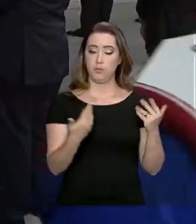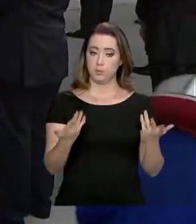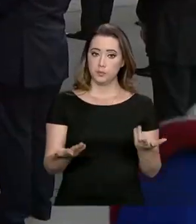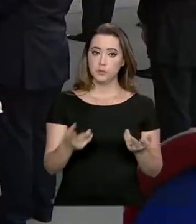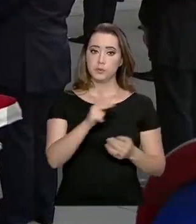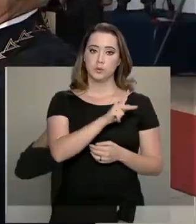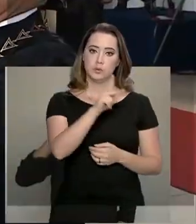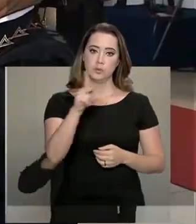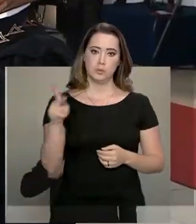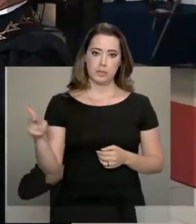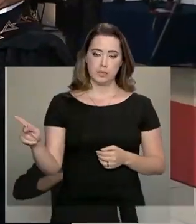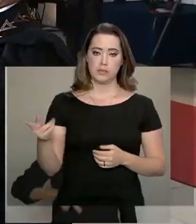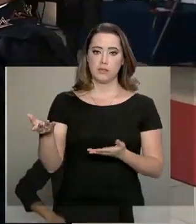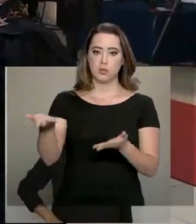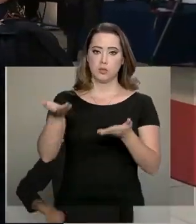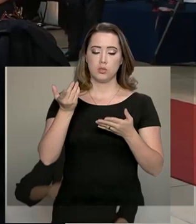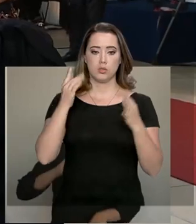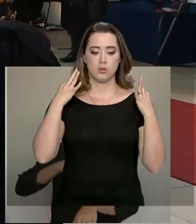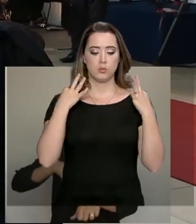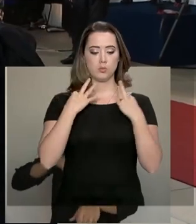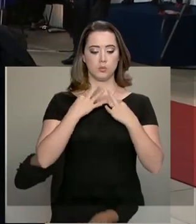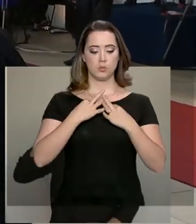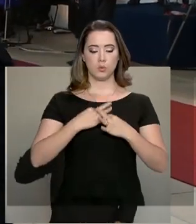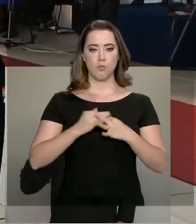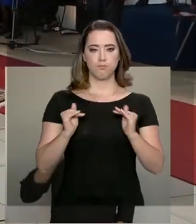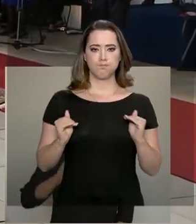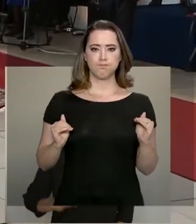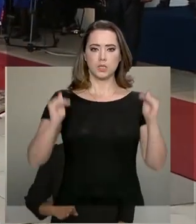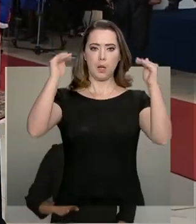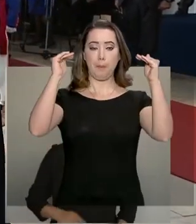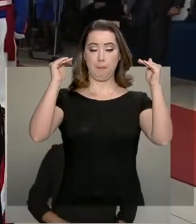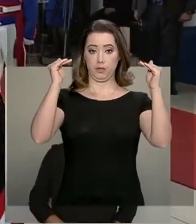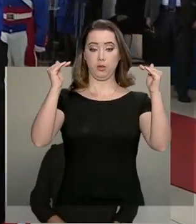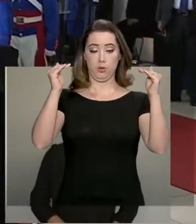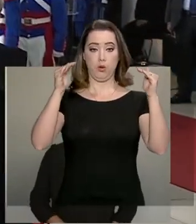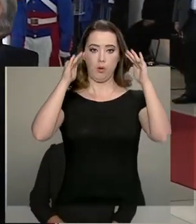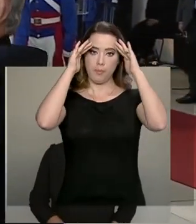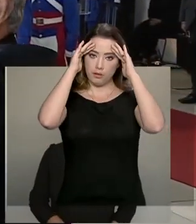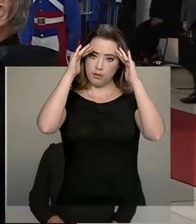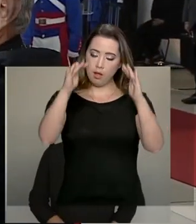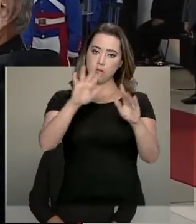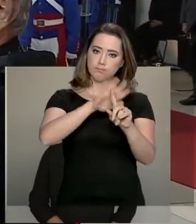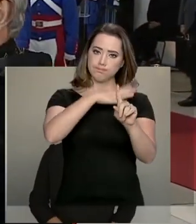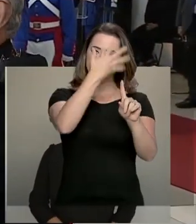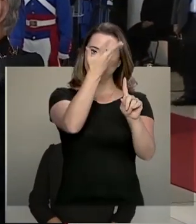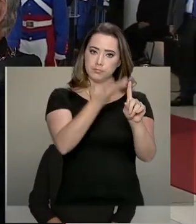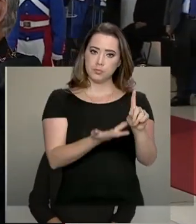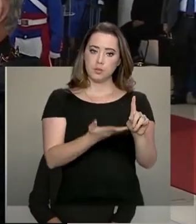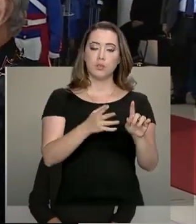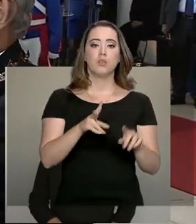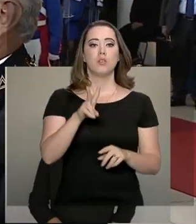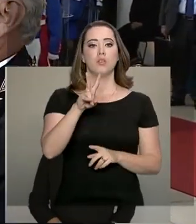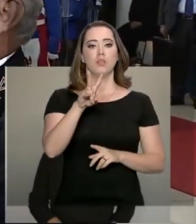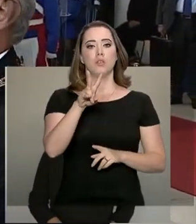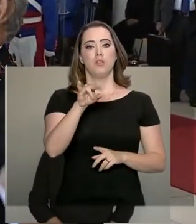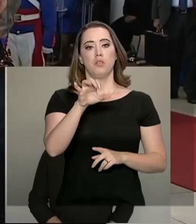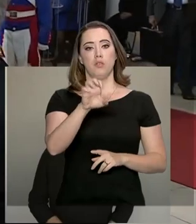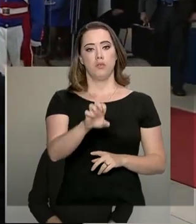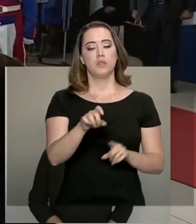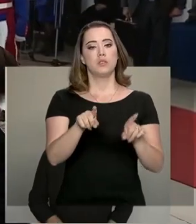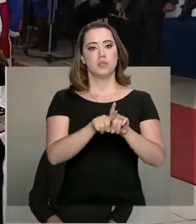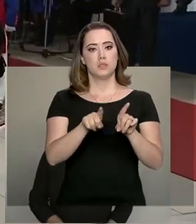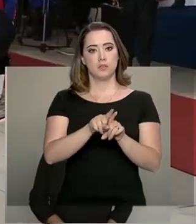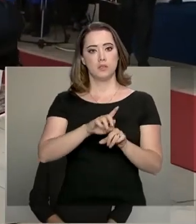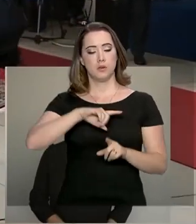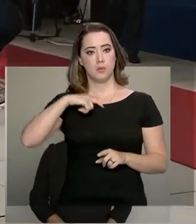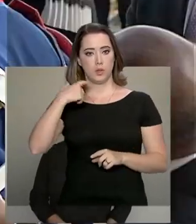recebeu o grão-colar, considerado a maior condecoração. Já o vice-presidente-general Hamilton Mourão recebeu